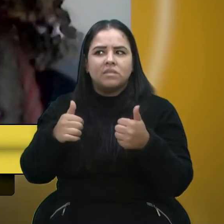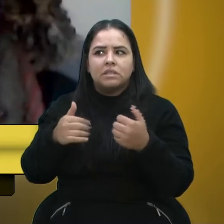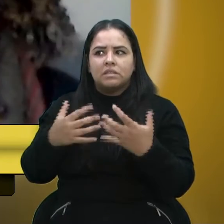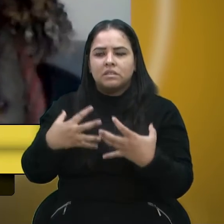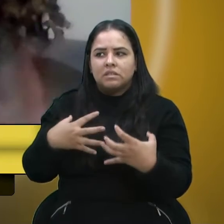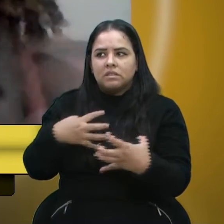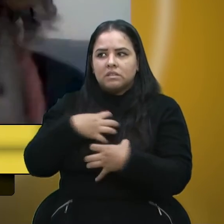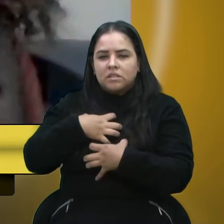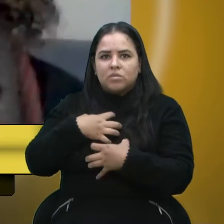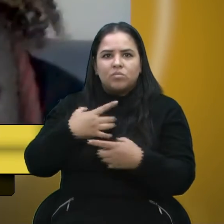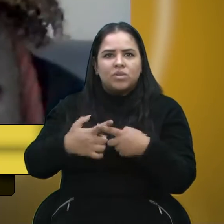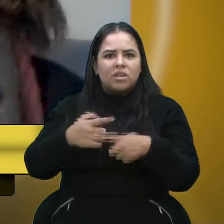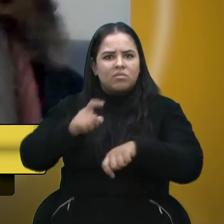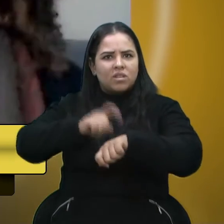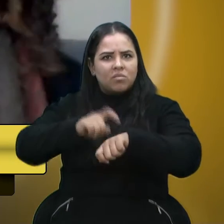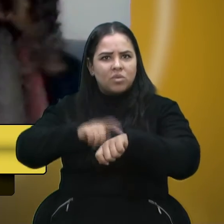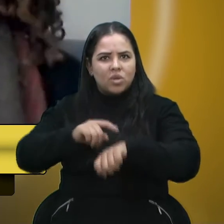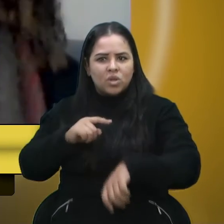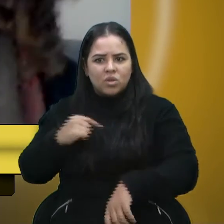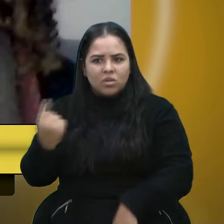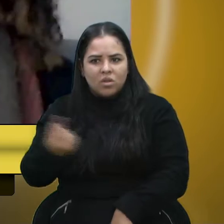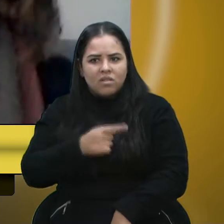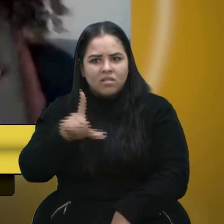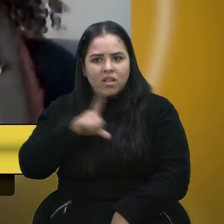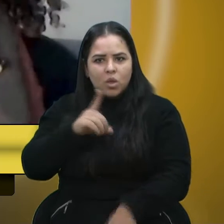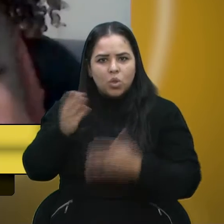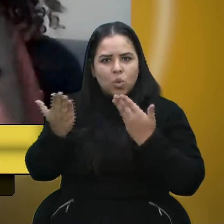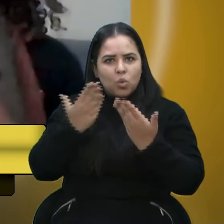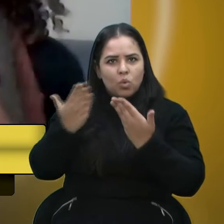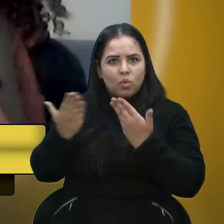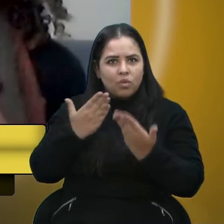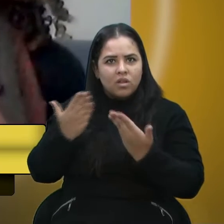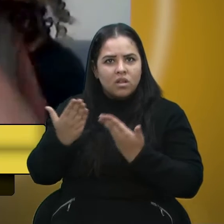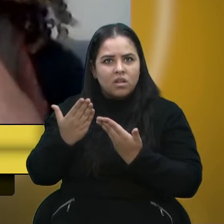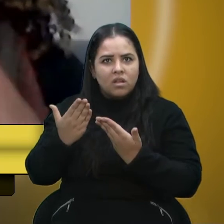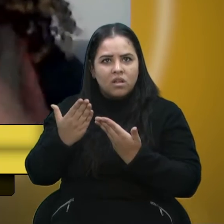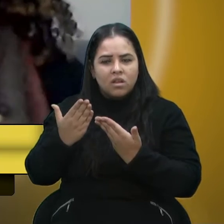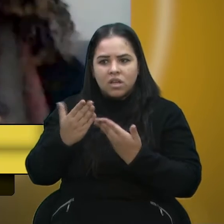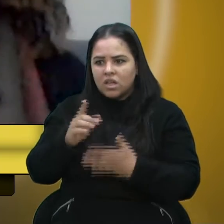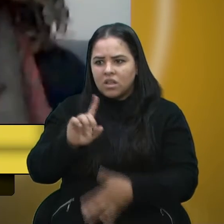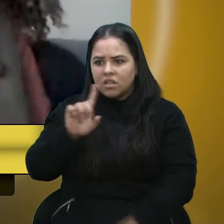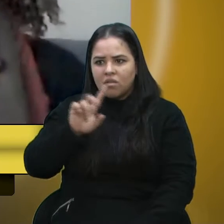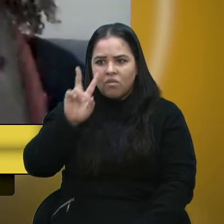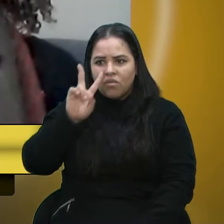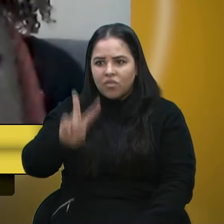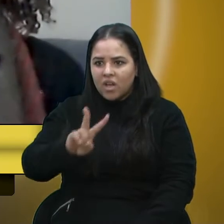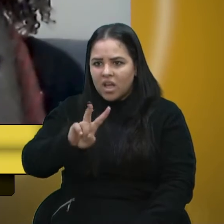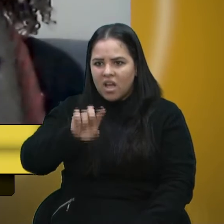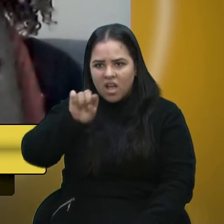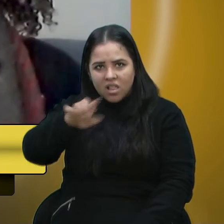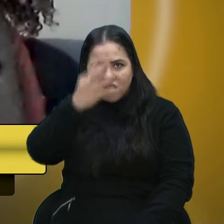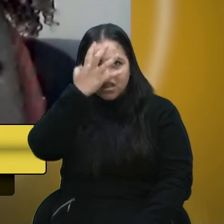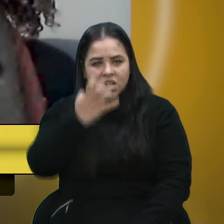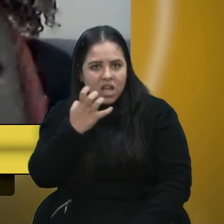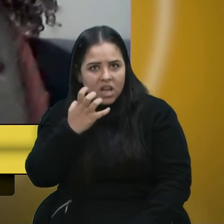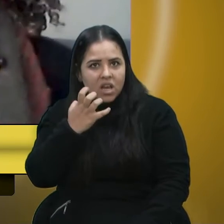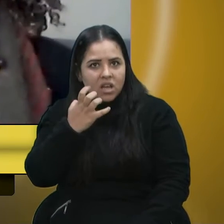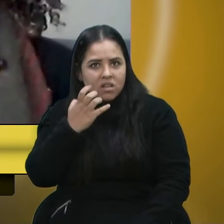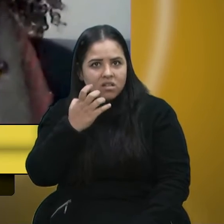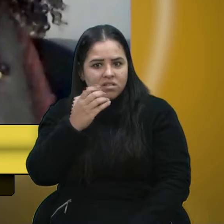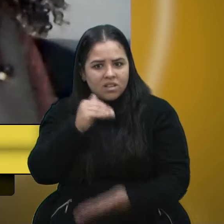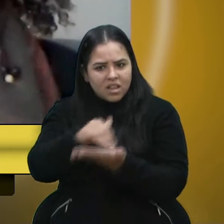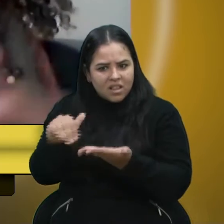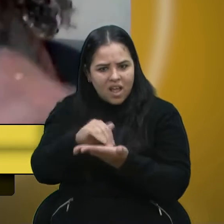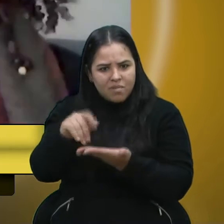muito, porque era num momento onde nós tínhamos muitas dúvidas, e eu não estava vendo a seriedade que eu gostaria de ver numa secretária. E